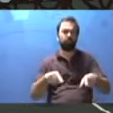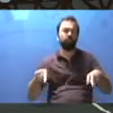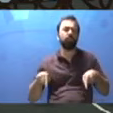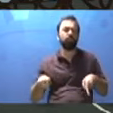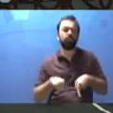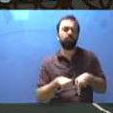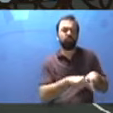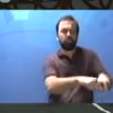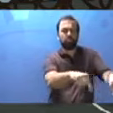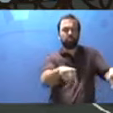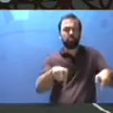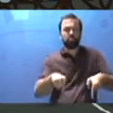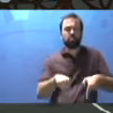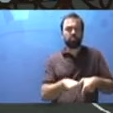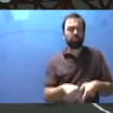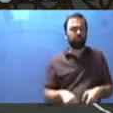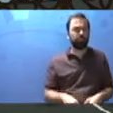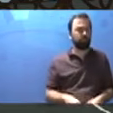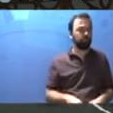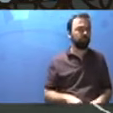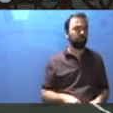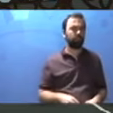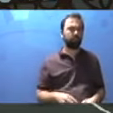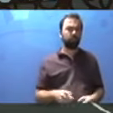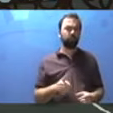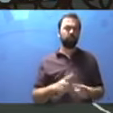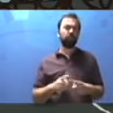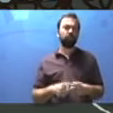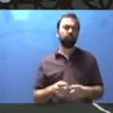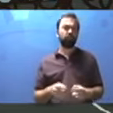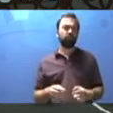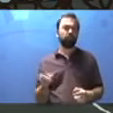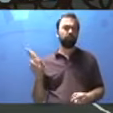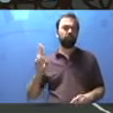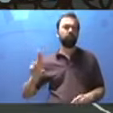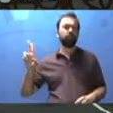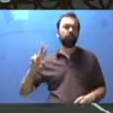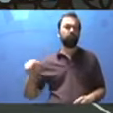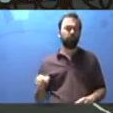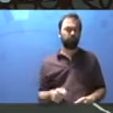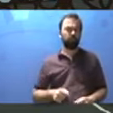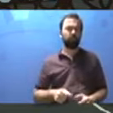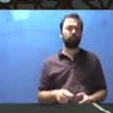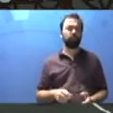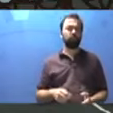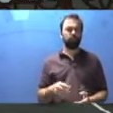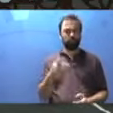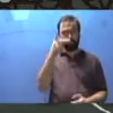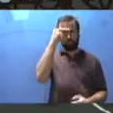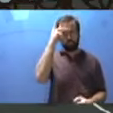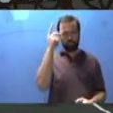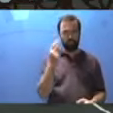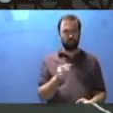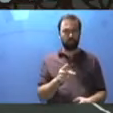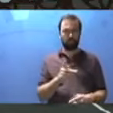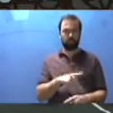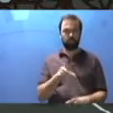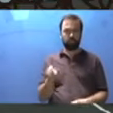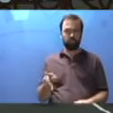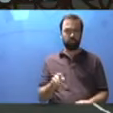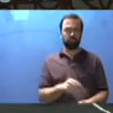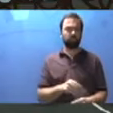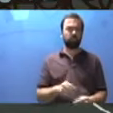nunca parou para prestar atenção? Que é o espaço escolar. Para que é elas são usadas? Já falei que é sala dos professores,